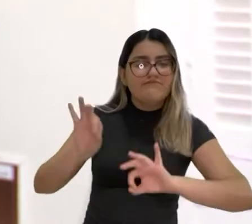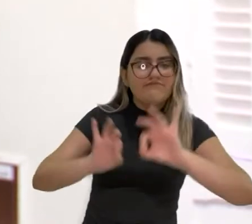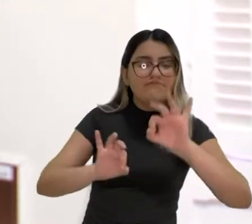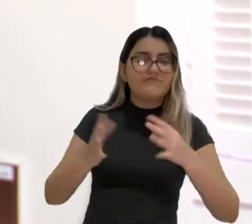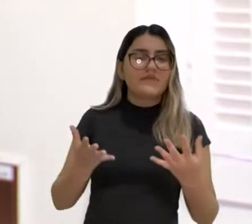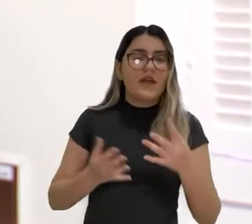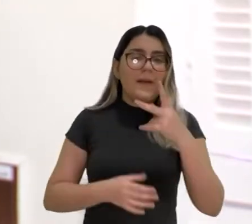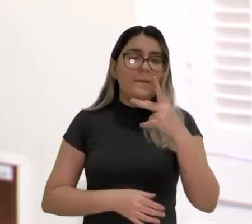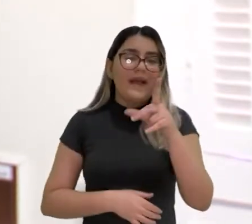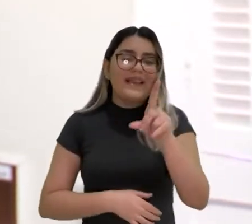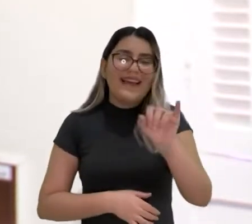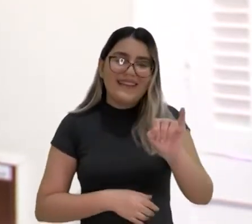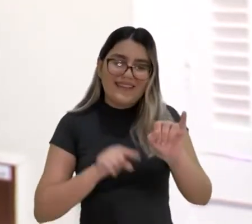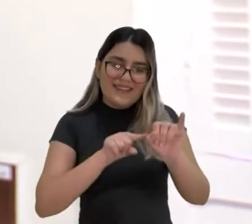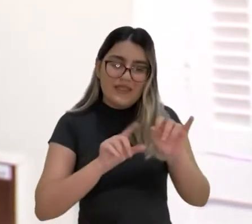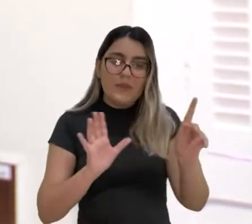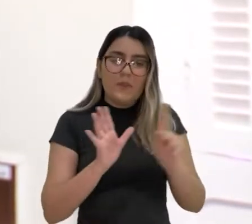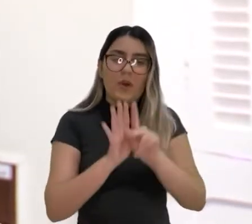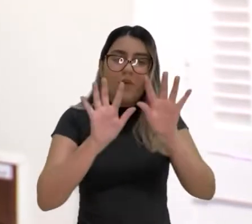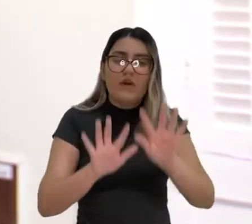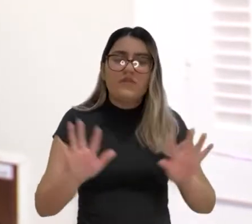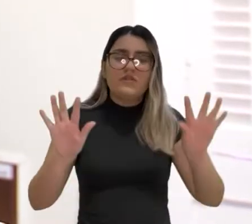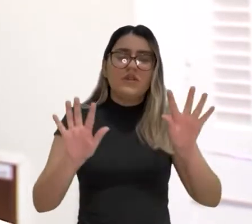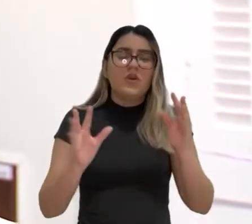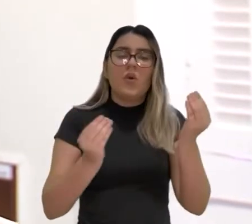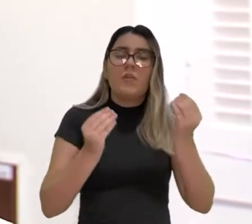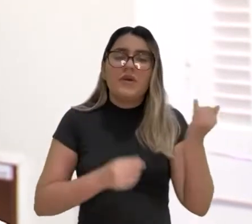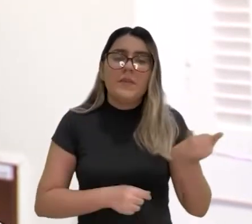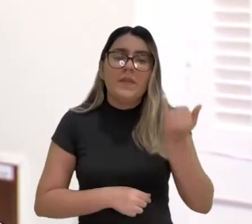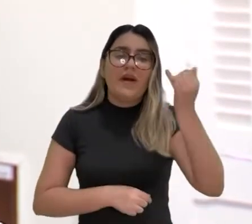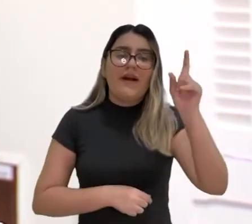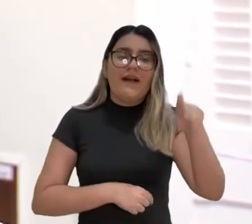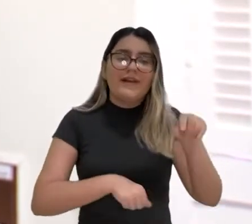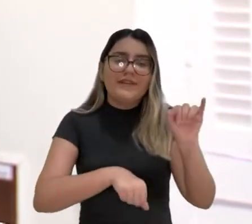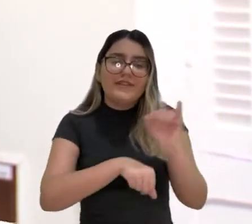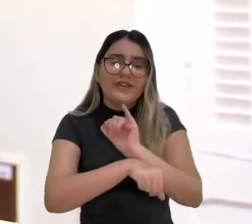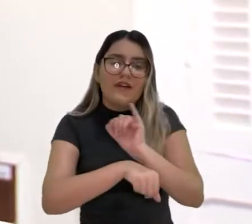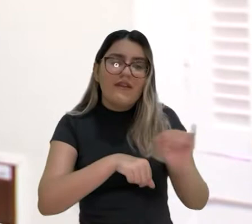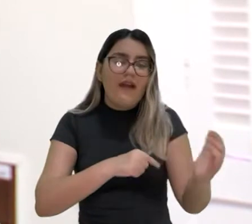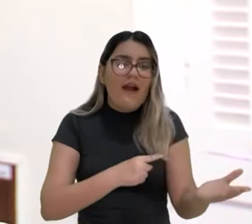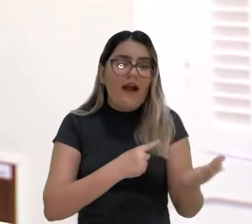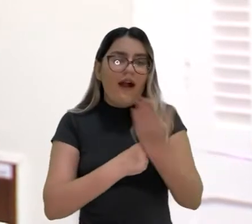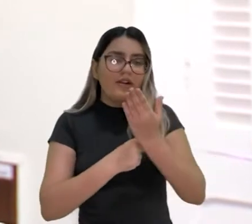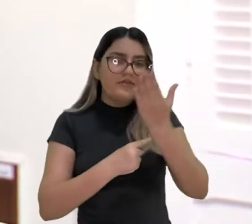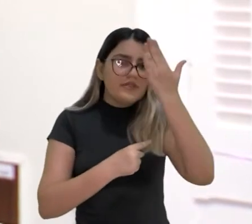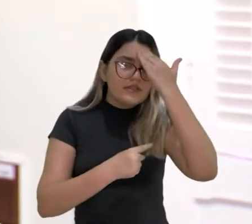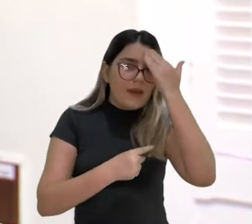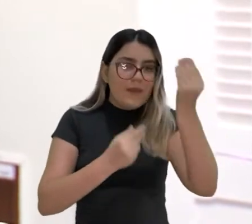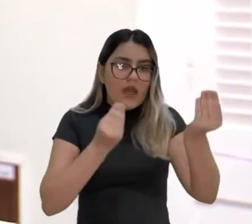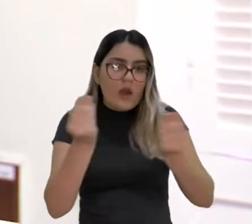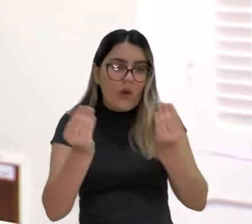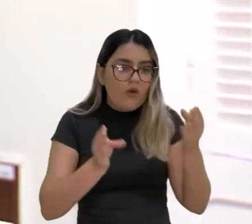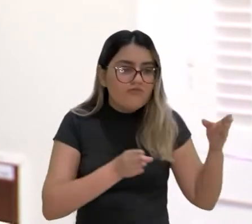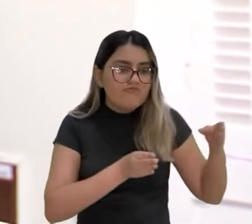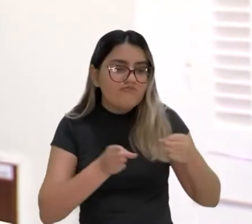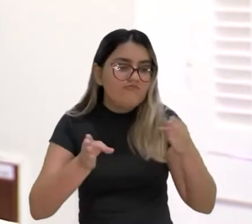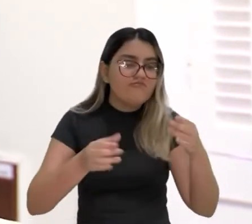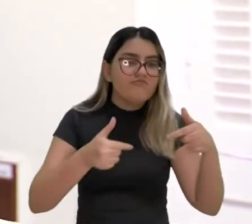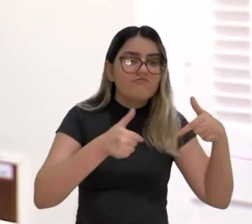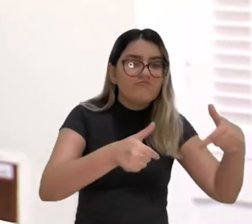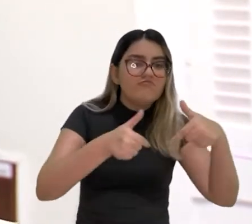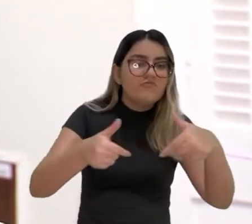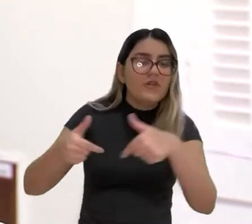do planejamento do próprio PDI para a Universidade Federal do Ceará como instrumento direcionador das